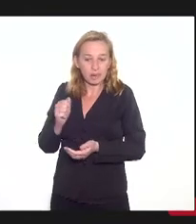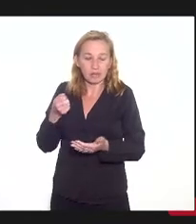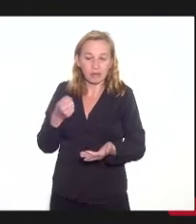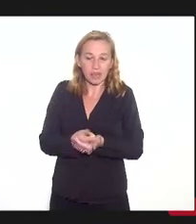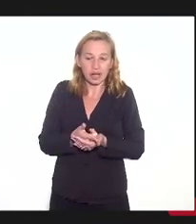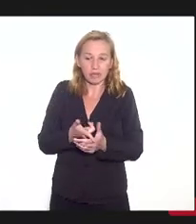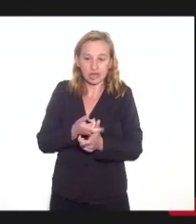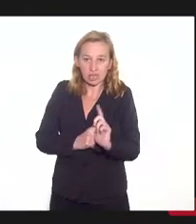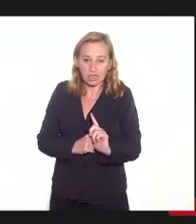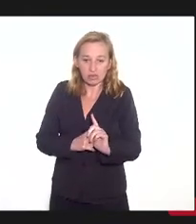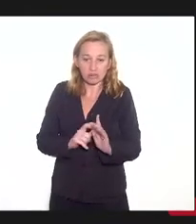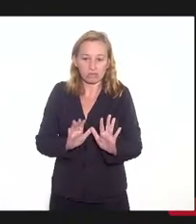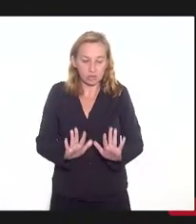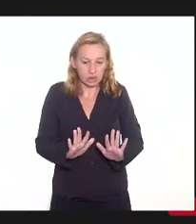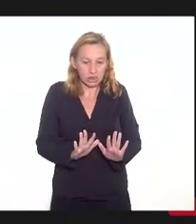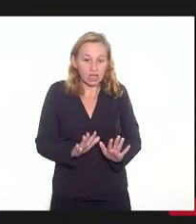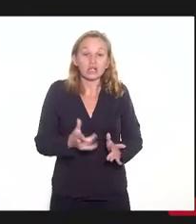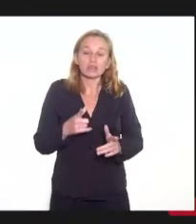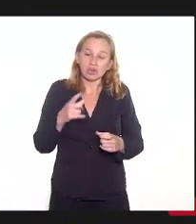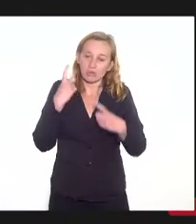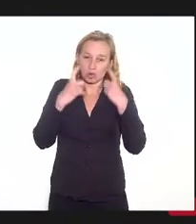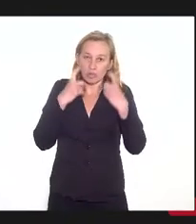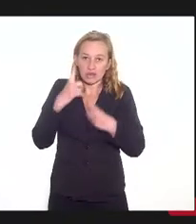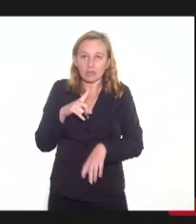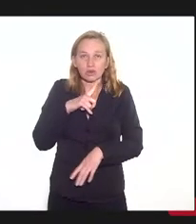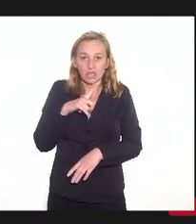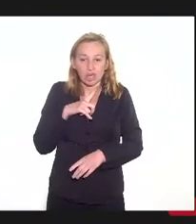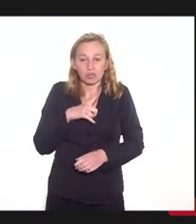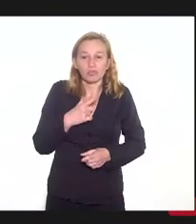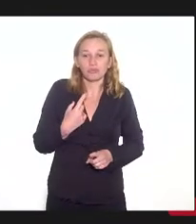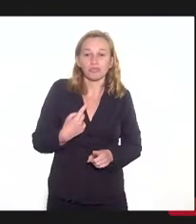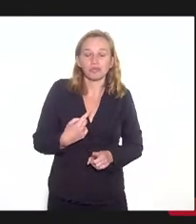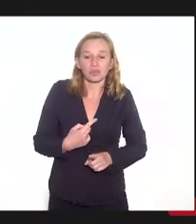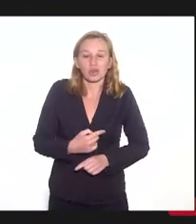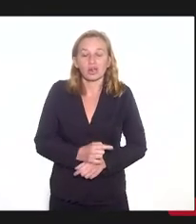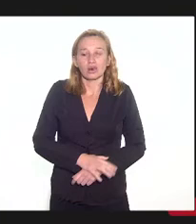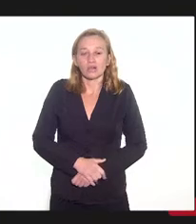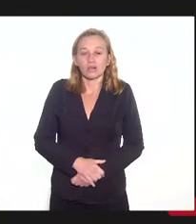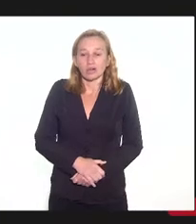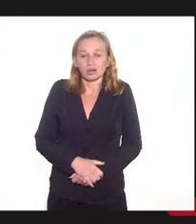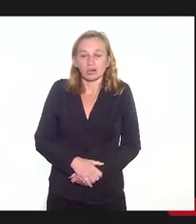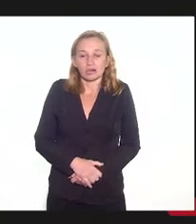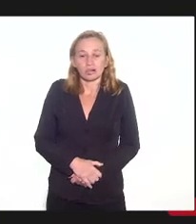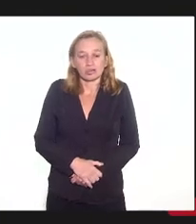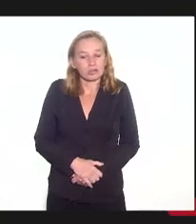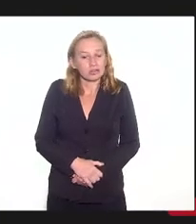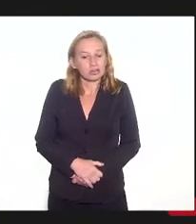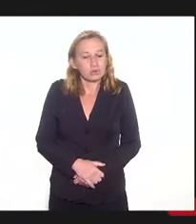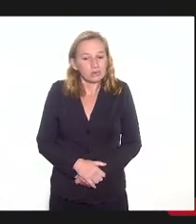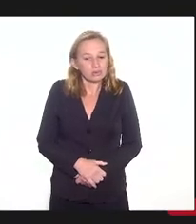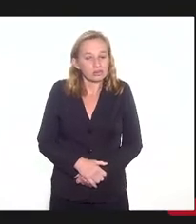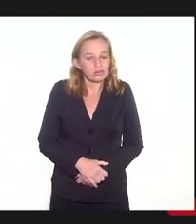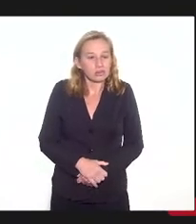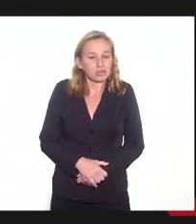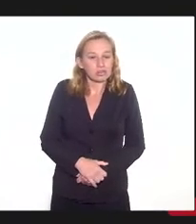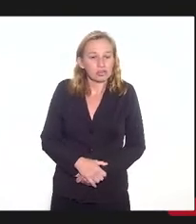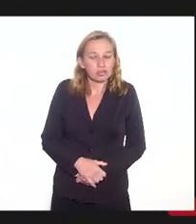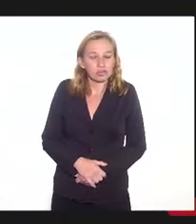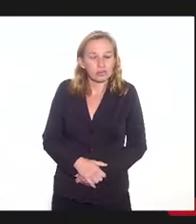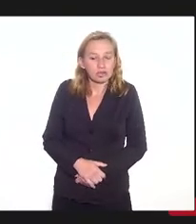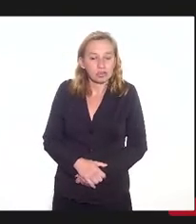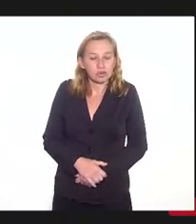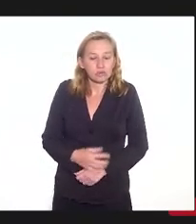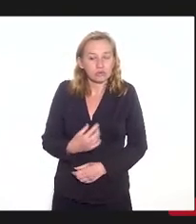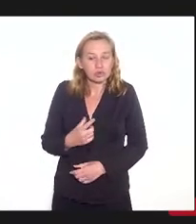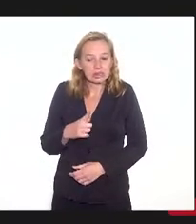a gente tem uma preocupação porque o nosso entendimento que tem uma, não é um limbo, mas